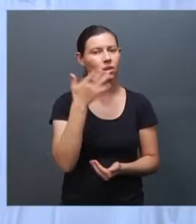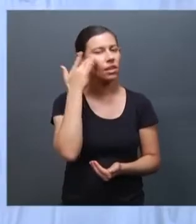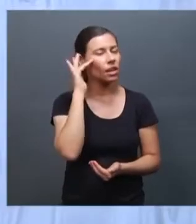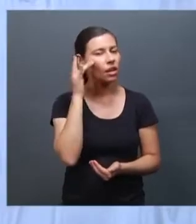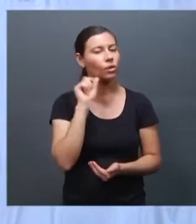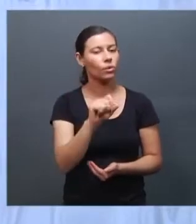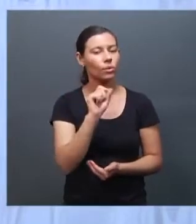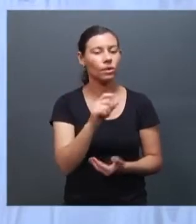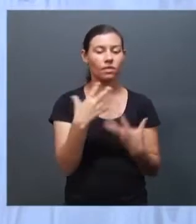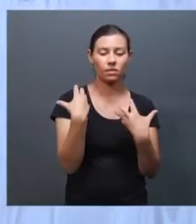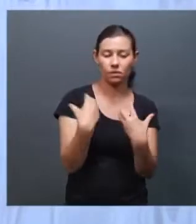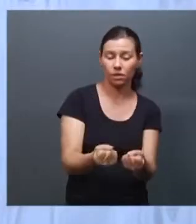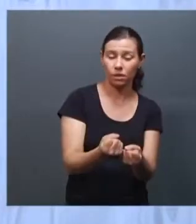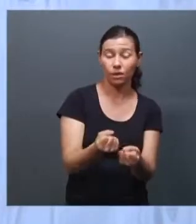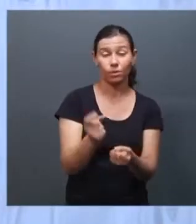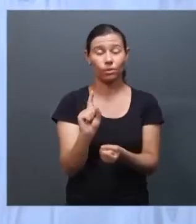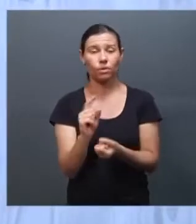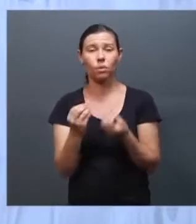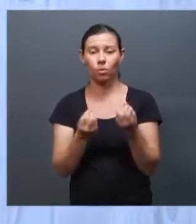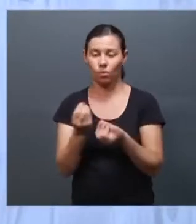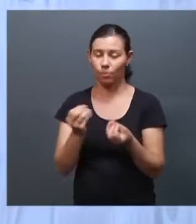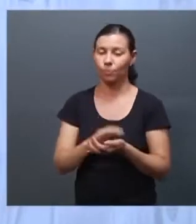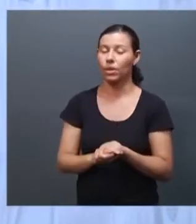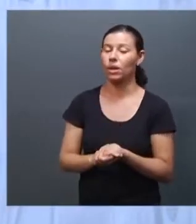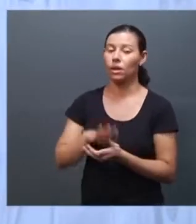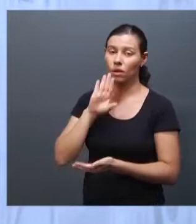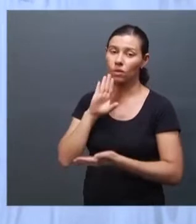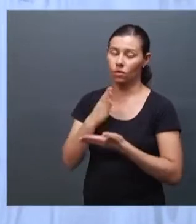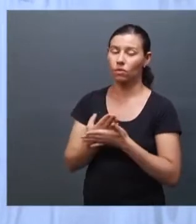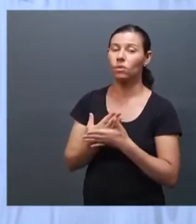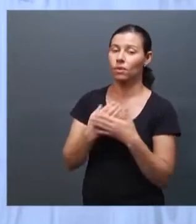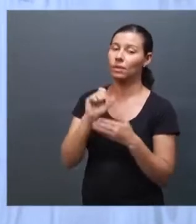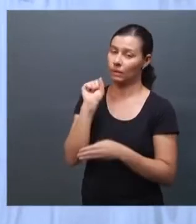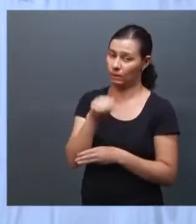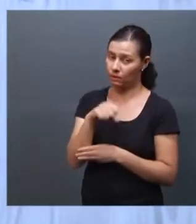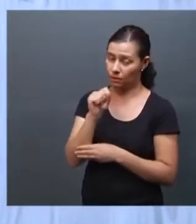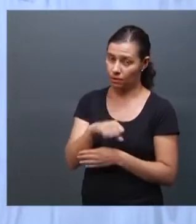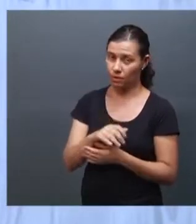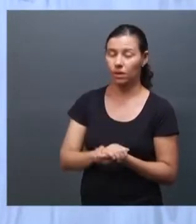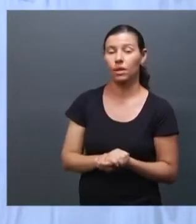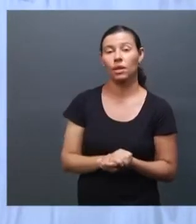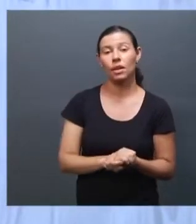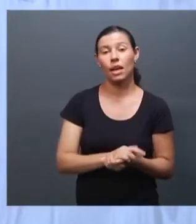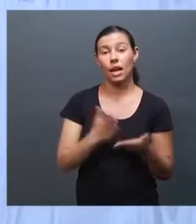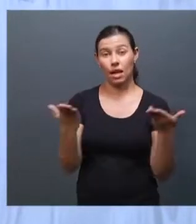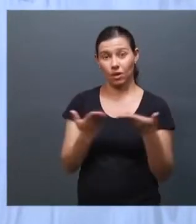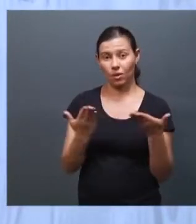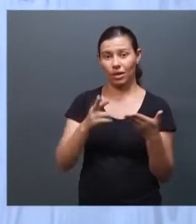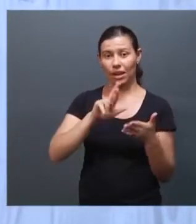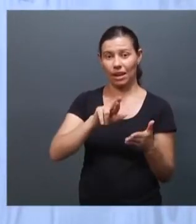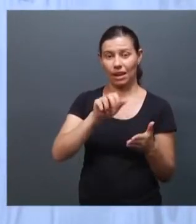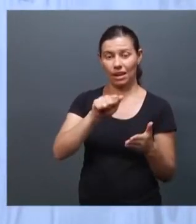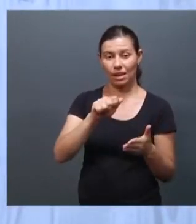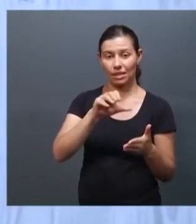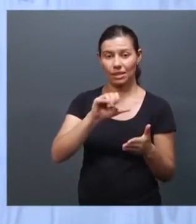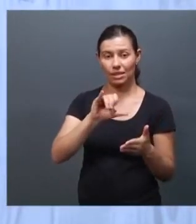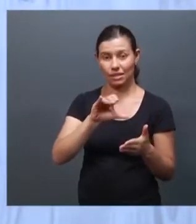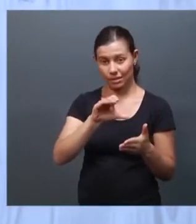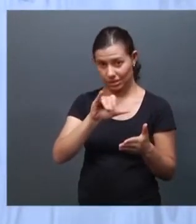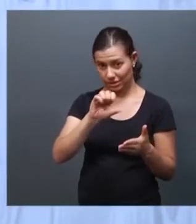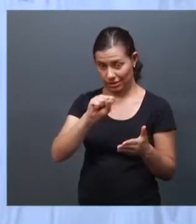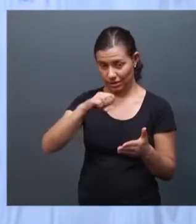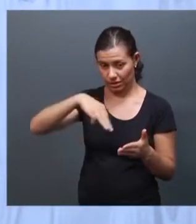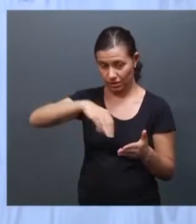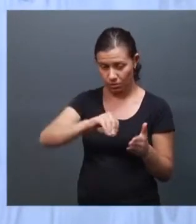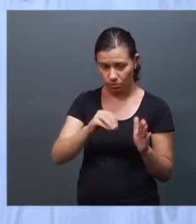provável que seja aprovado que o conceito de racismo venha a abarcar a homofobia e que o STF